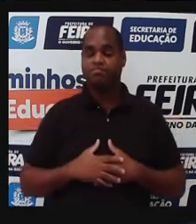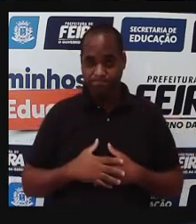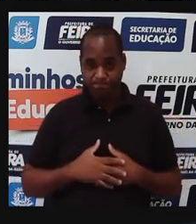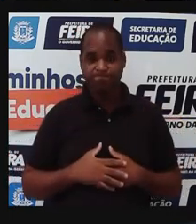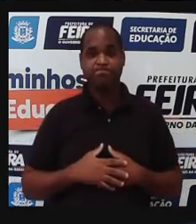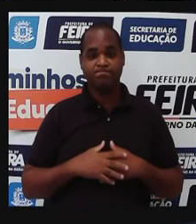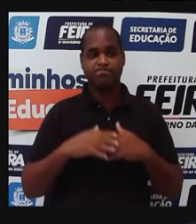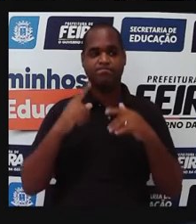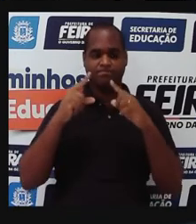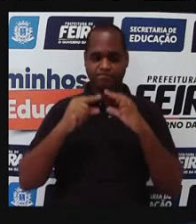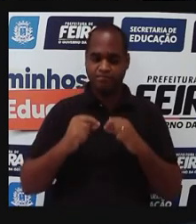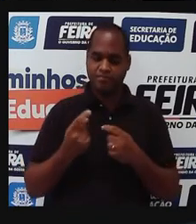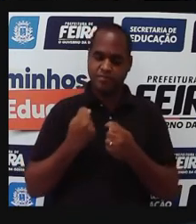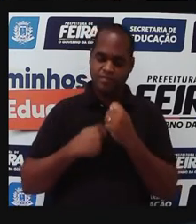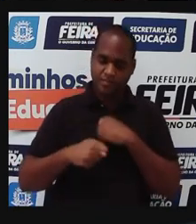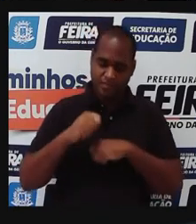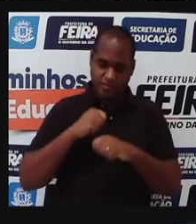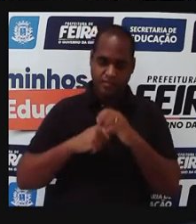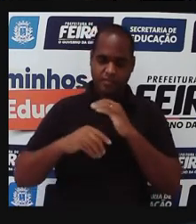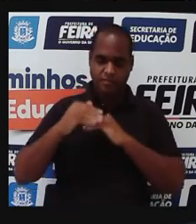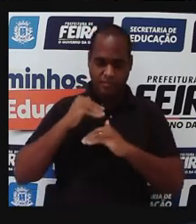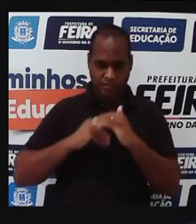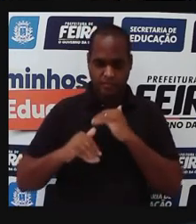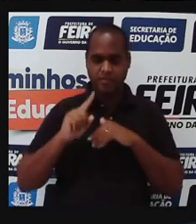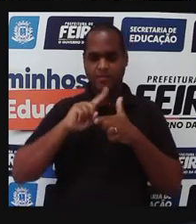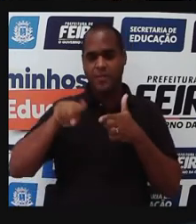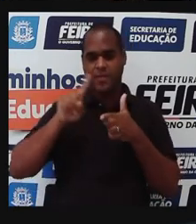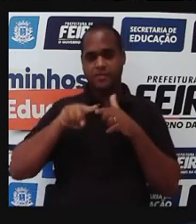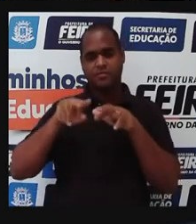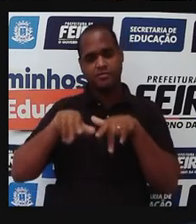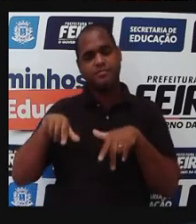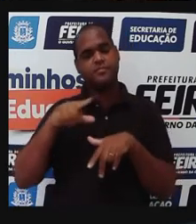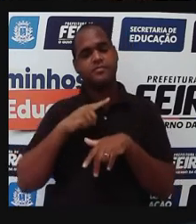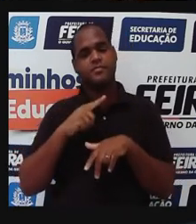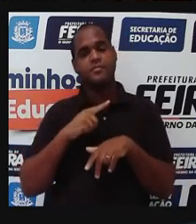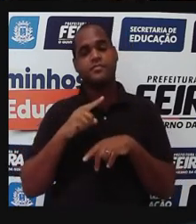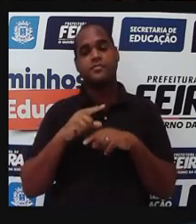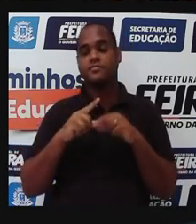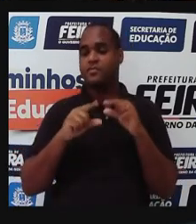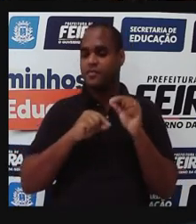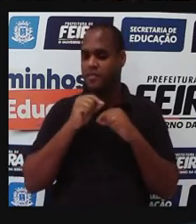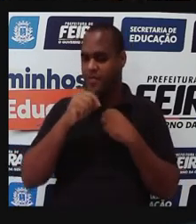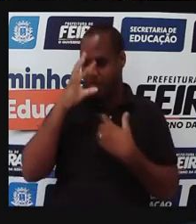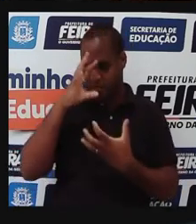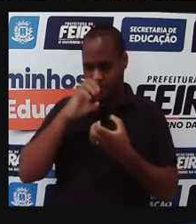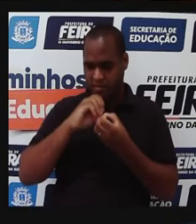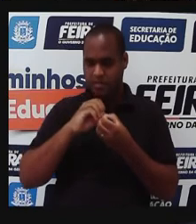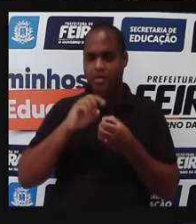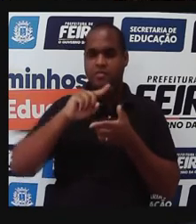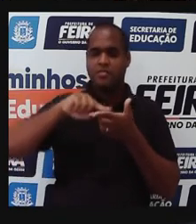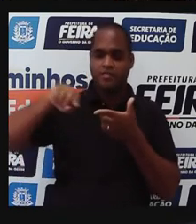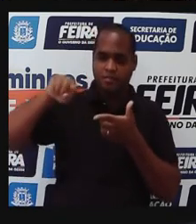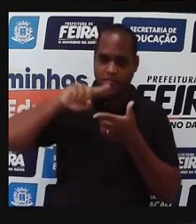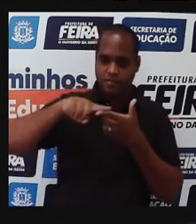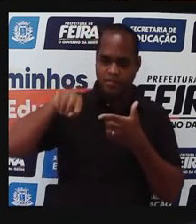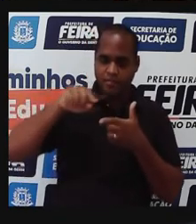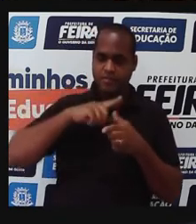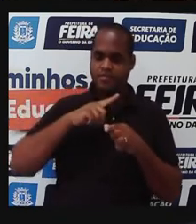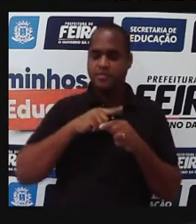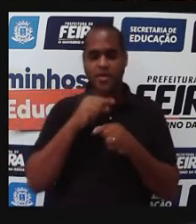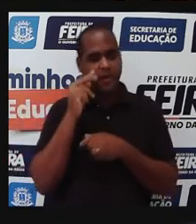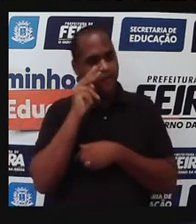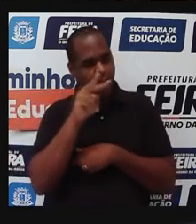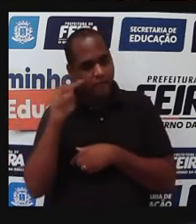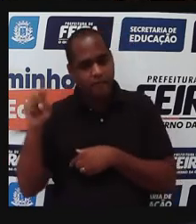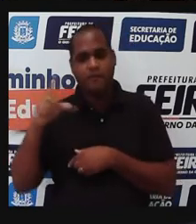né, essa diminuição de renda, essas desigualdades e todos esses problemas. Percebem o quanto é complexo e é vasto esse olhar